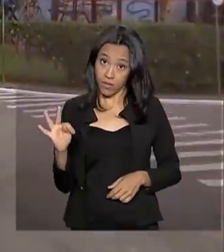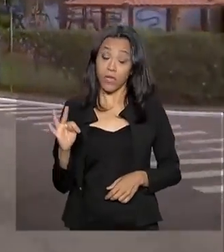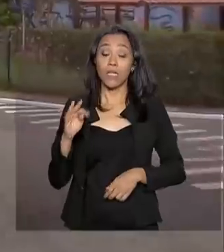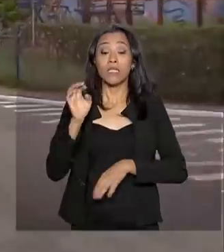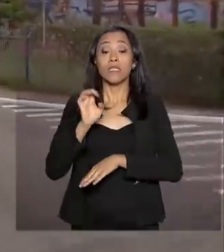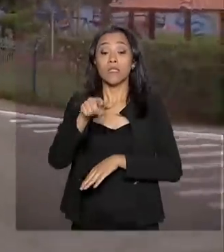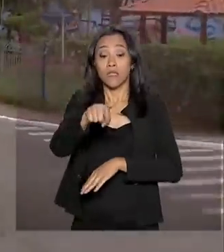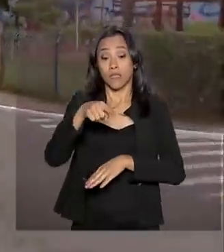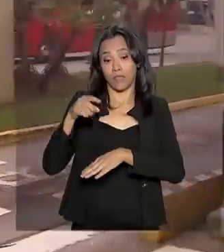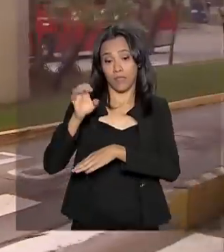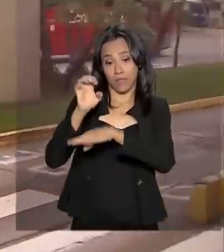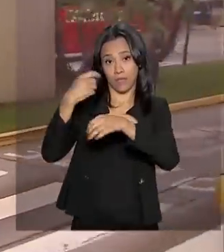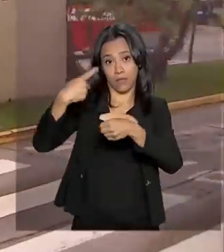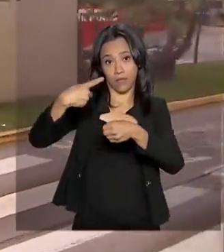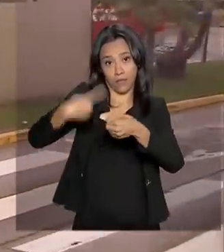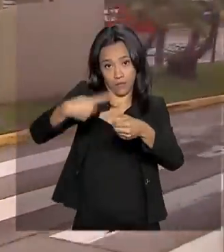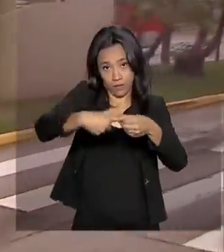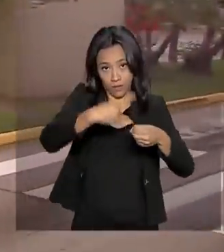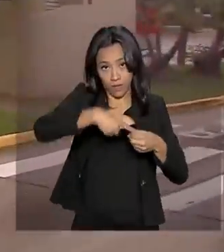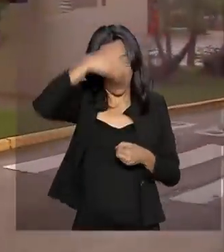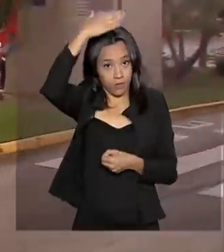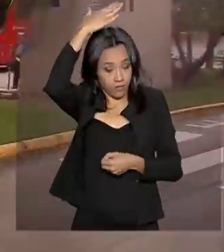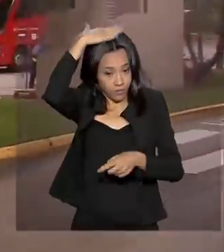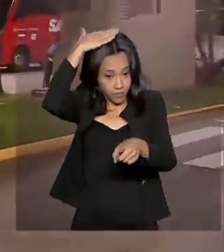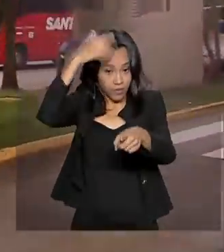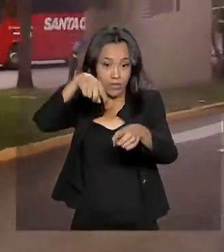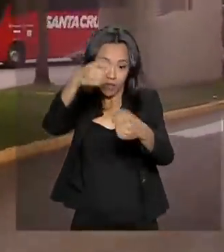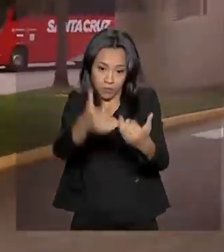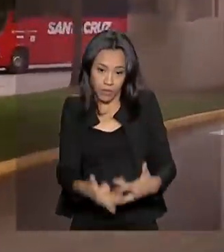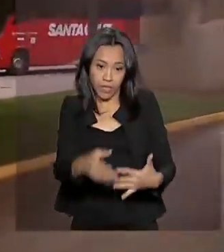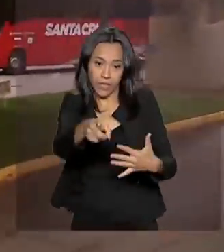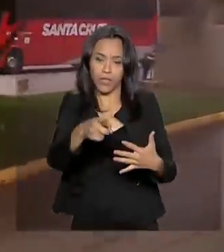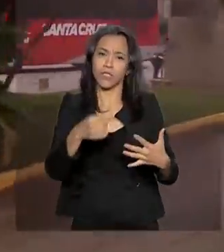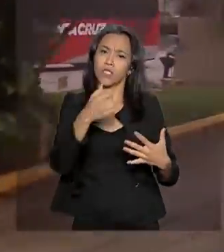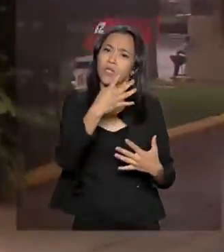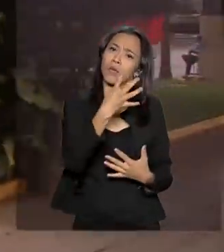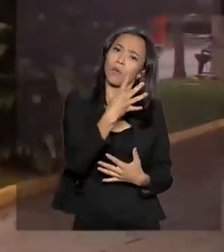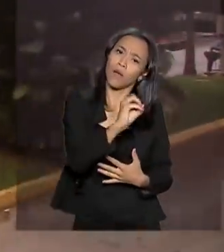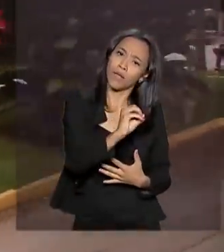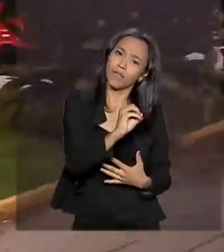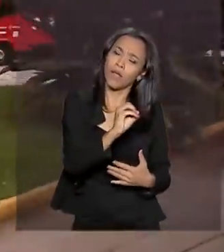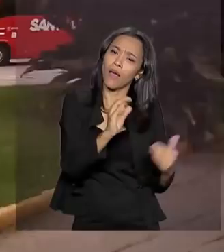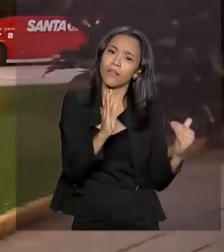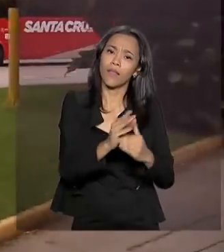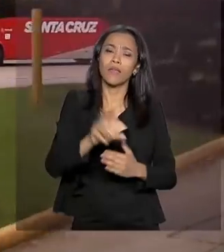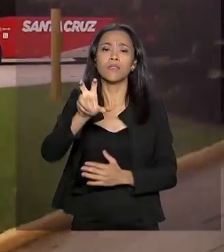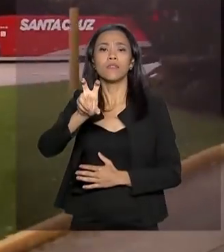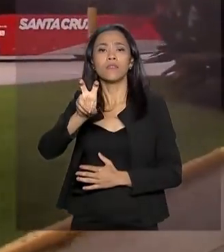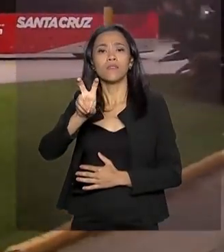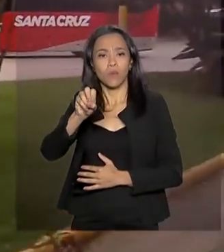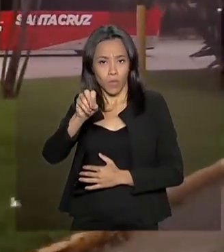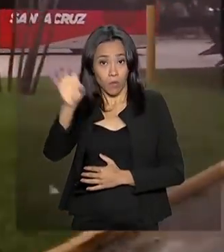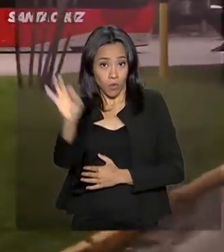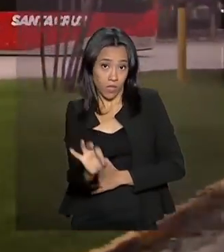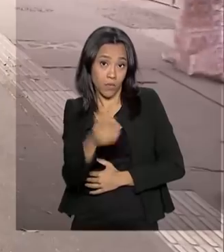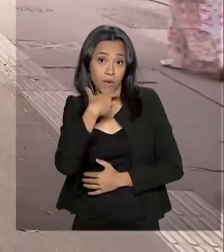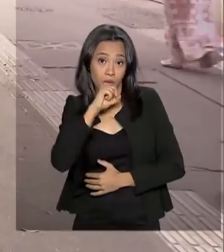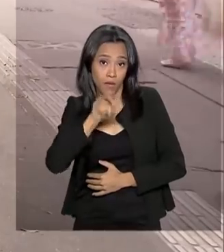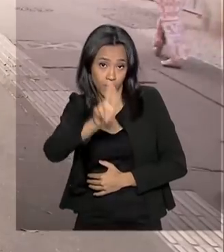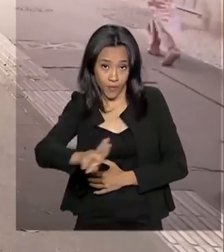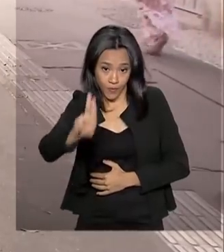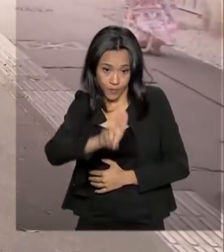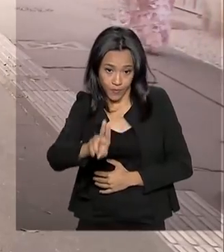do Paraná mostra que o uso do cinto oscila entre 40% e 50% entre os passageiros de ônibus.